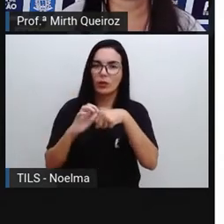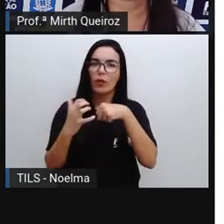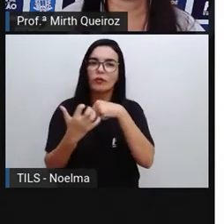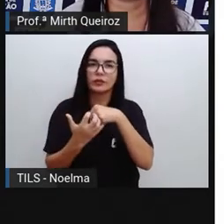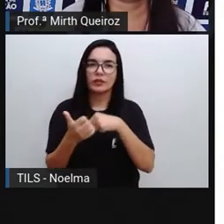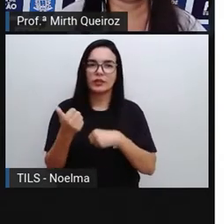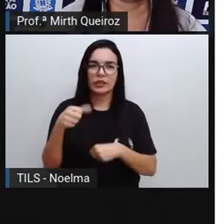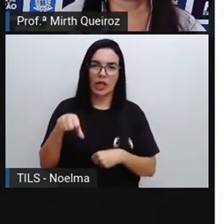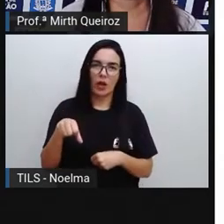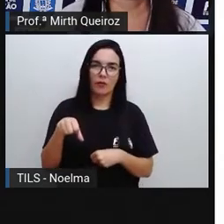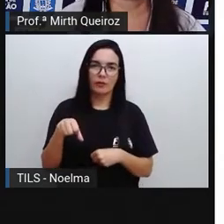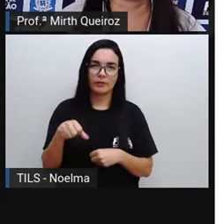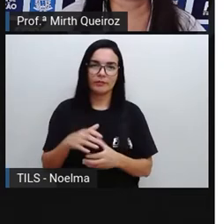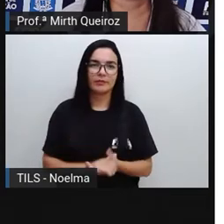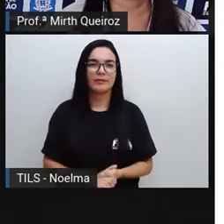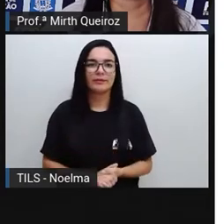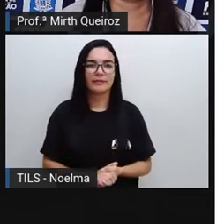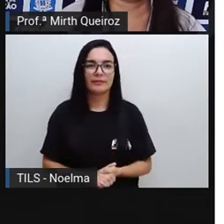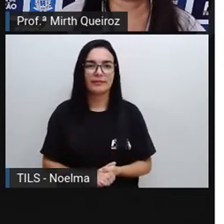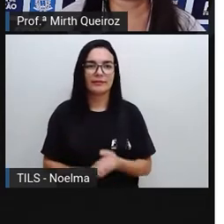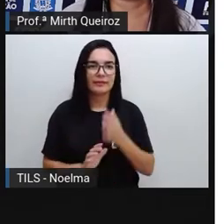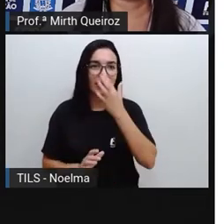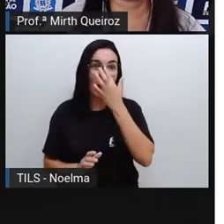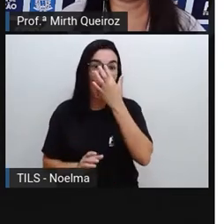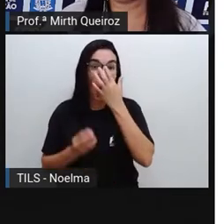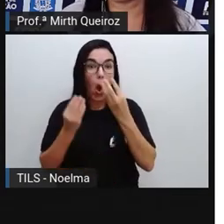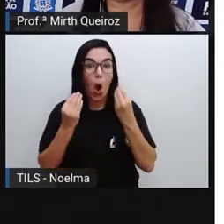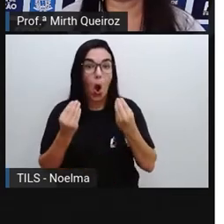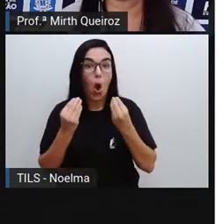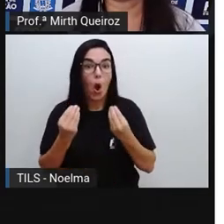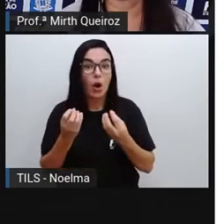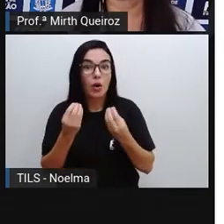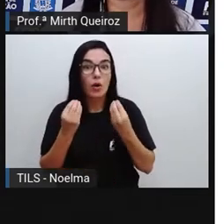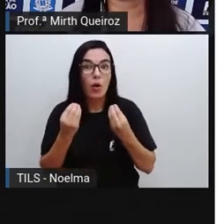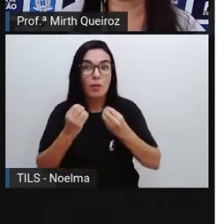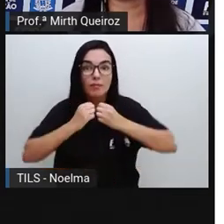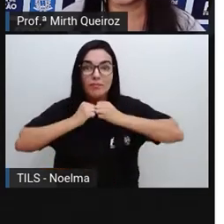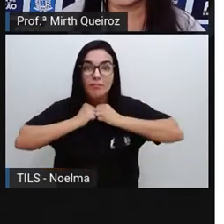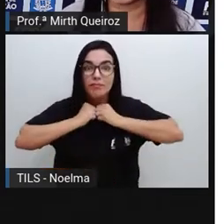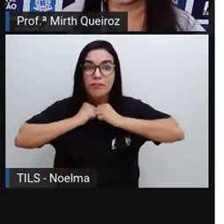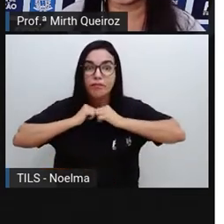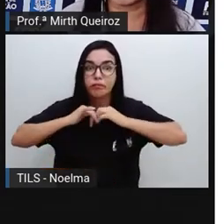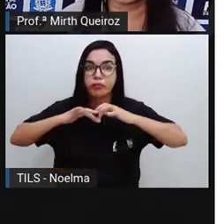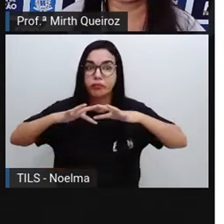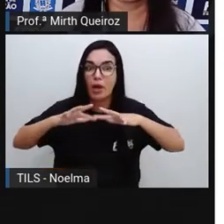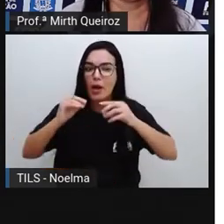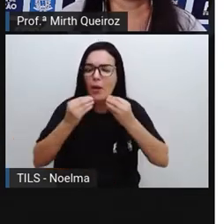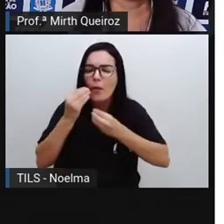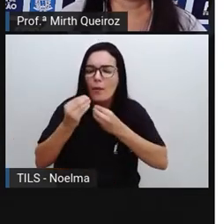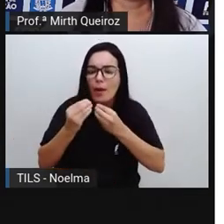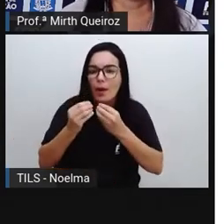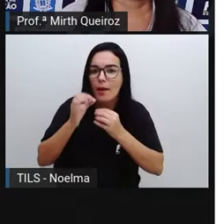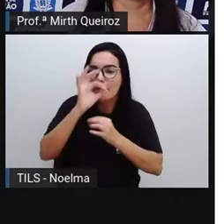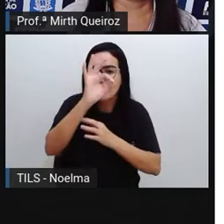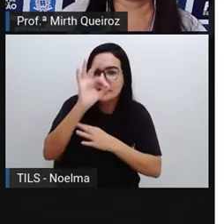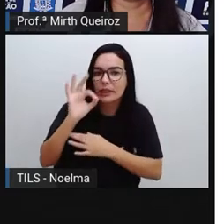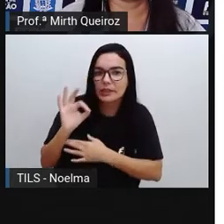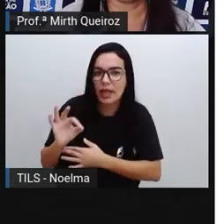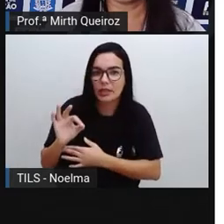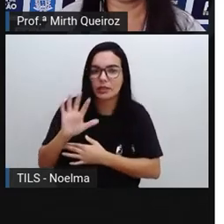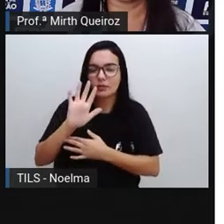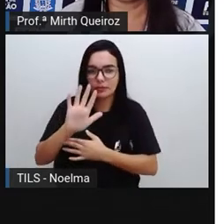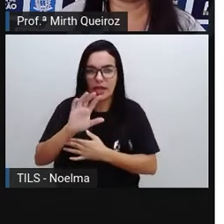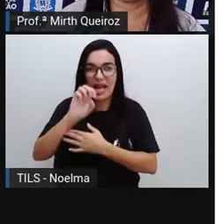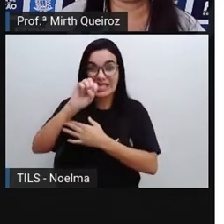-19. Olha só a probabilidade de contágio, né? Se a